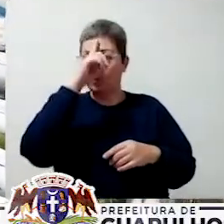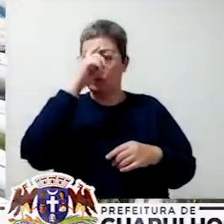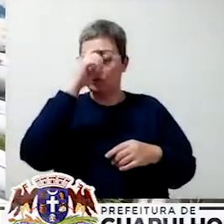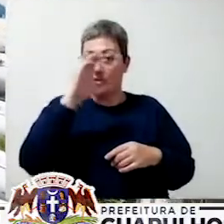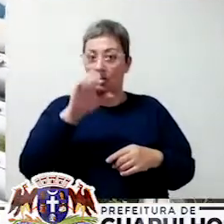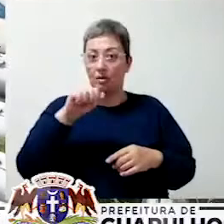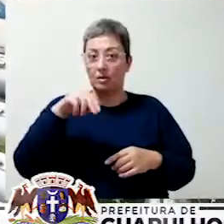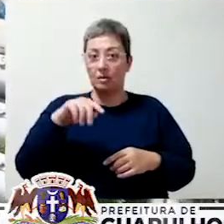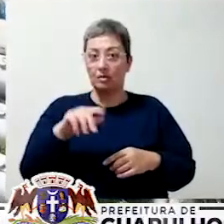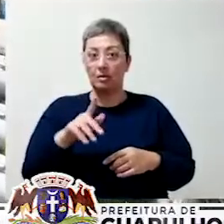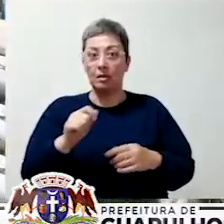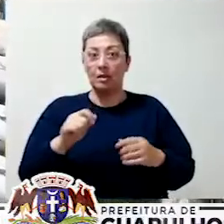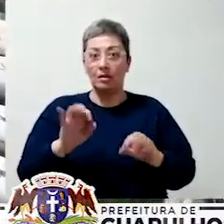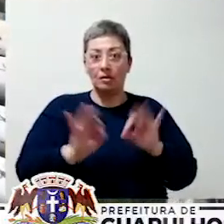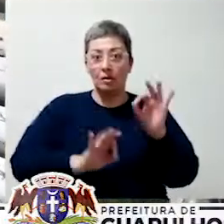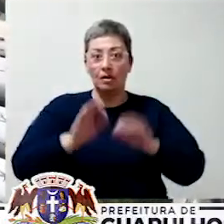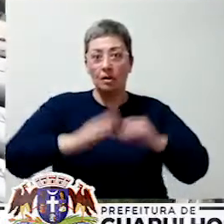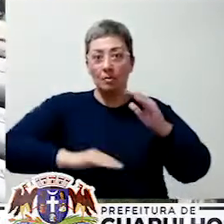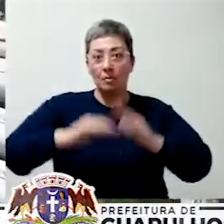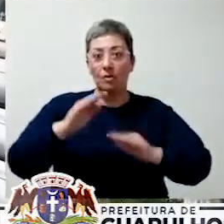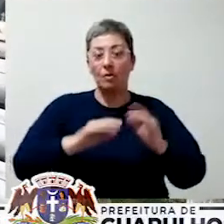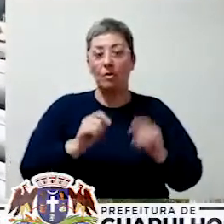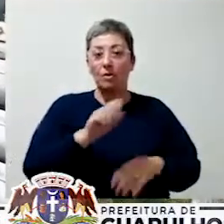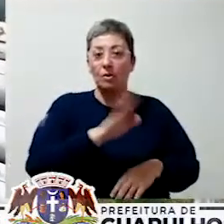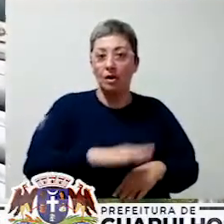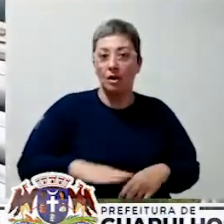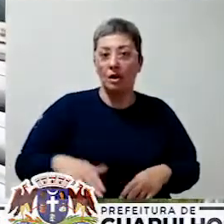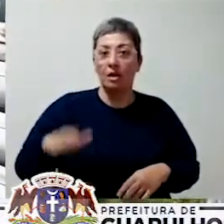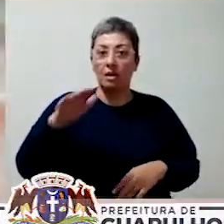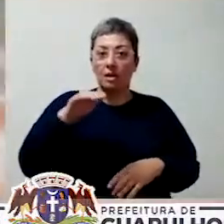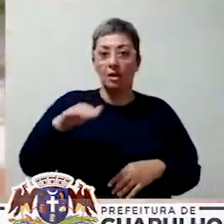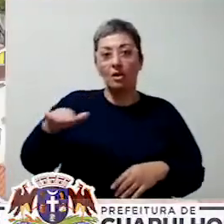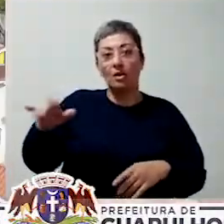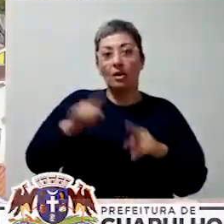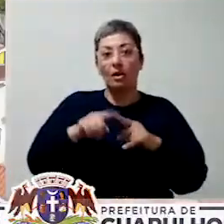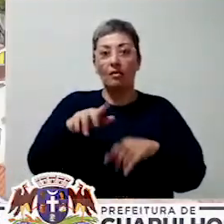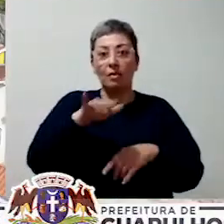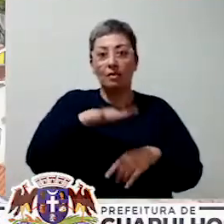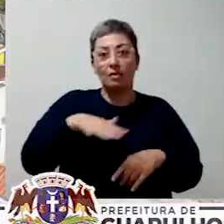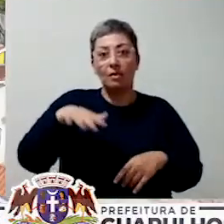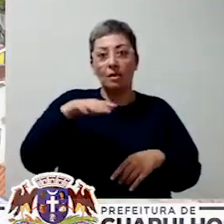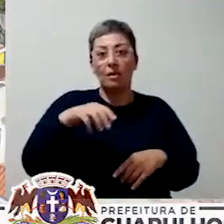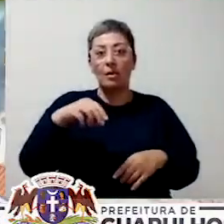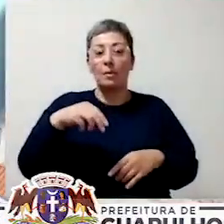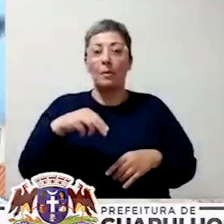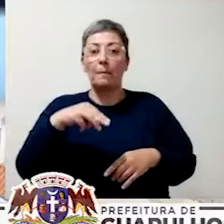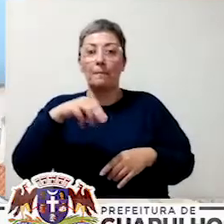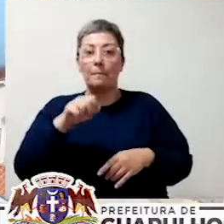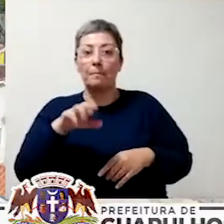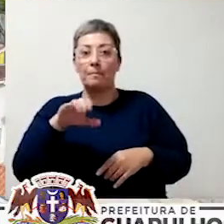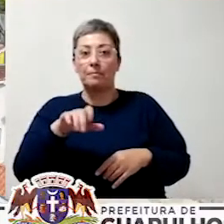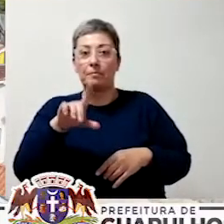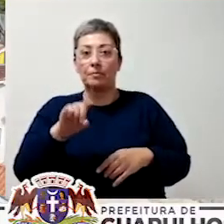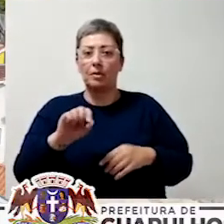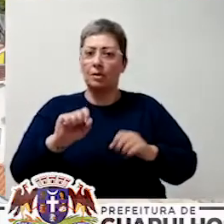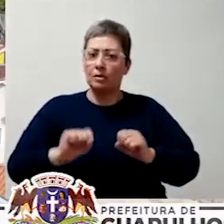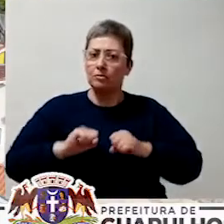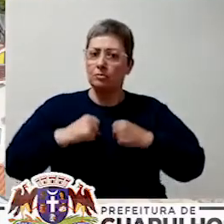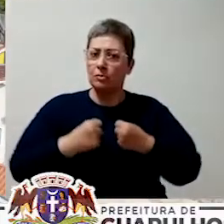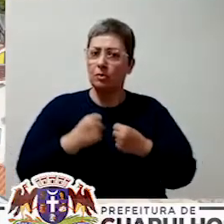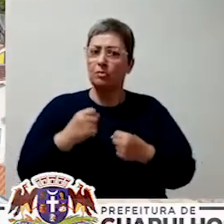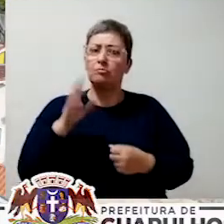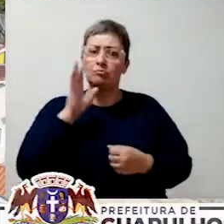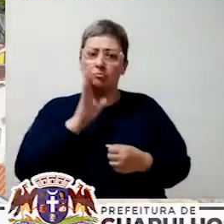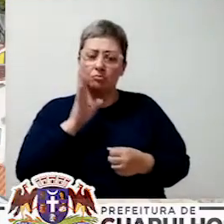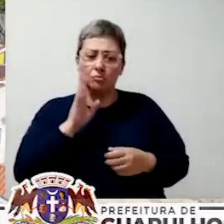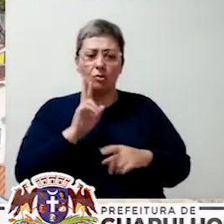E é um hospital voltado para crianças e adolescentes que vai ficar no bairro do Macedo. É um esforço muito legal, porque é um legado, né?